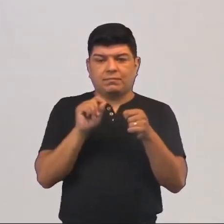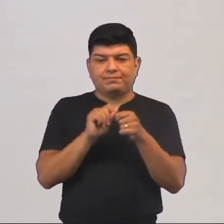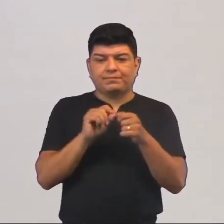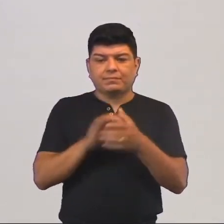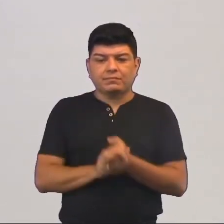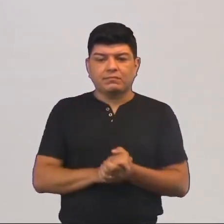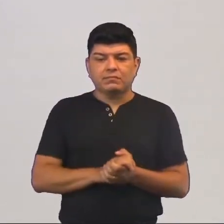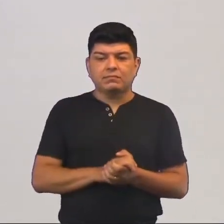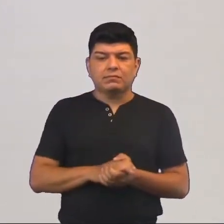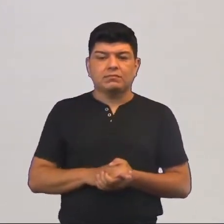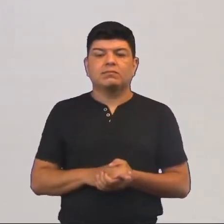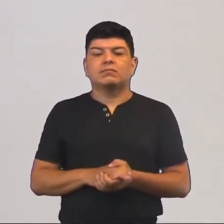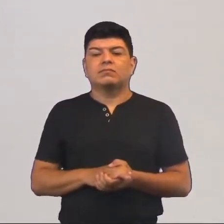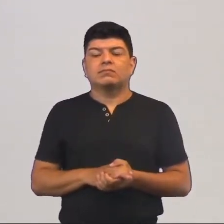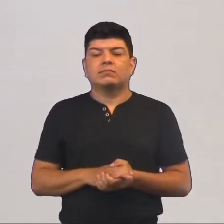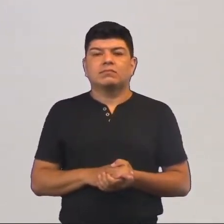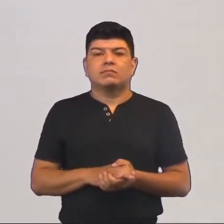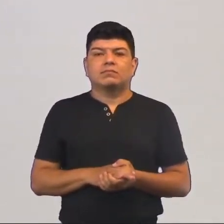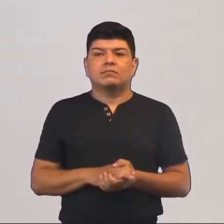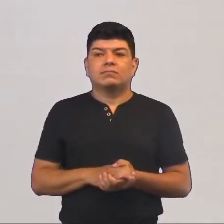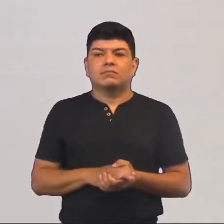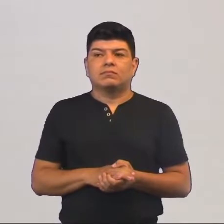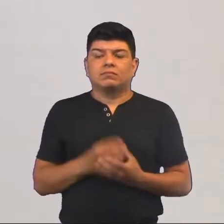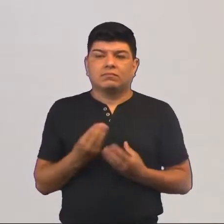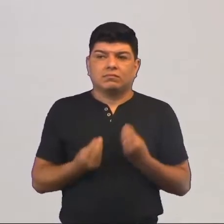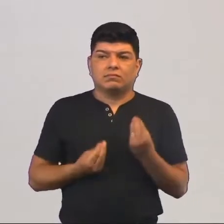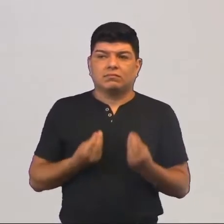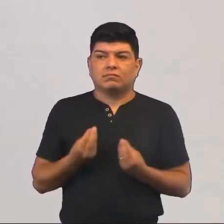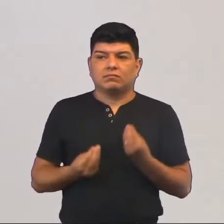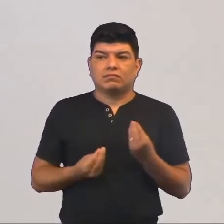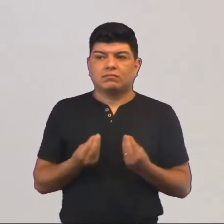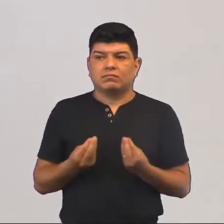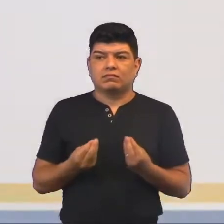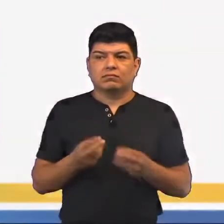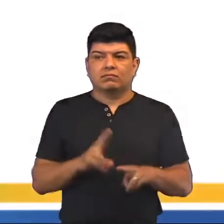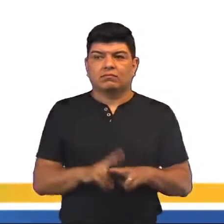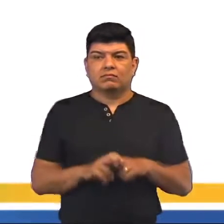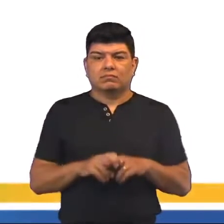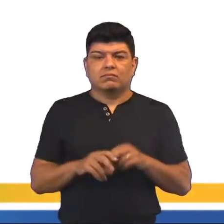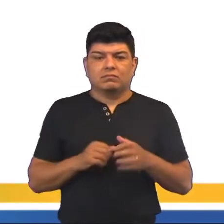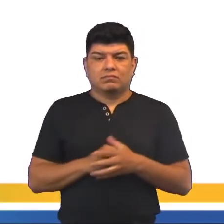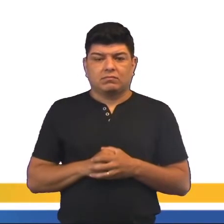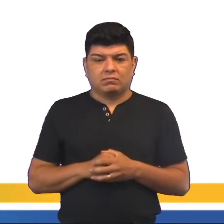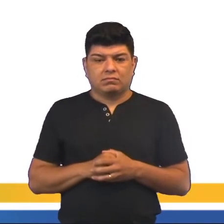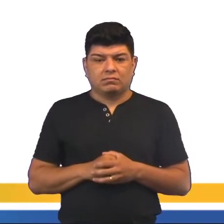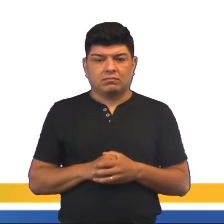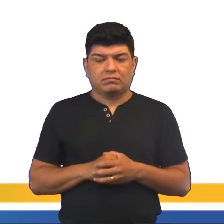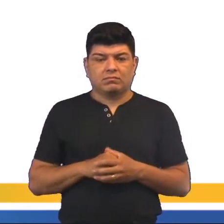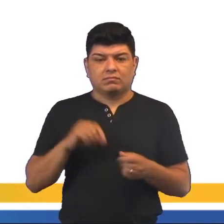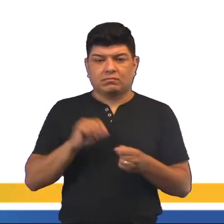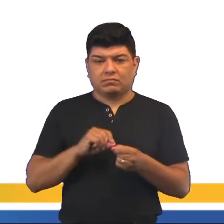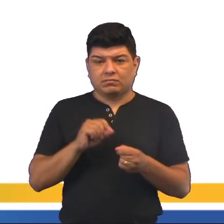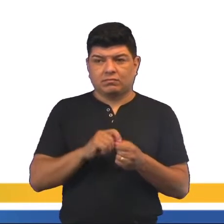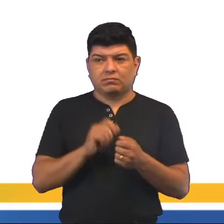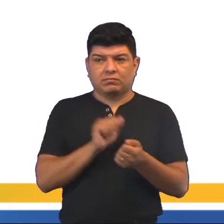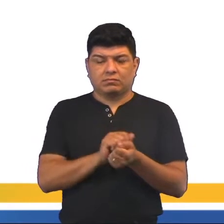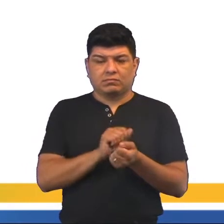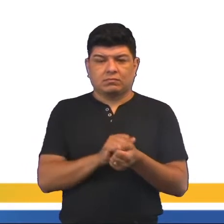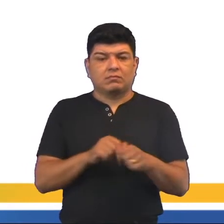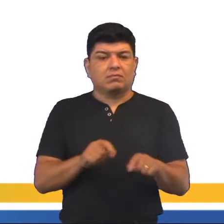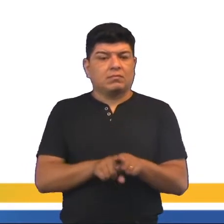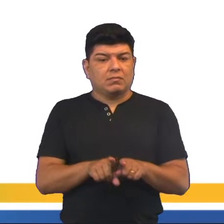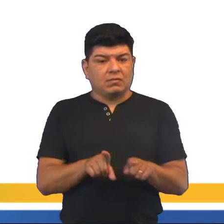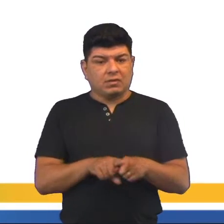certa forma aí, né? E aí, para fazer parte também